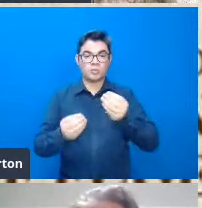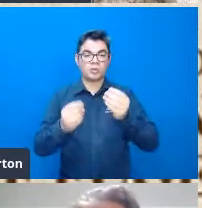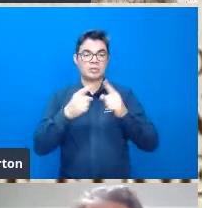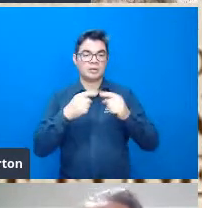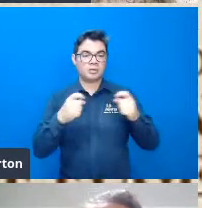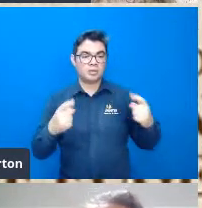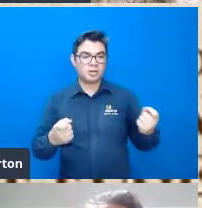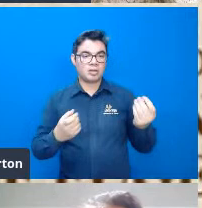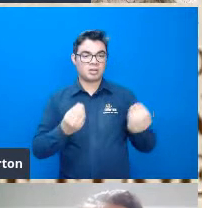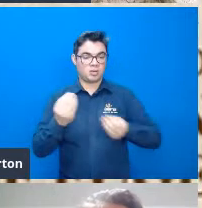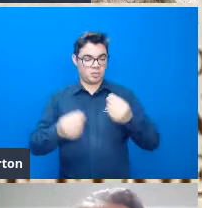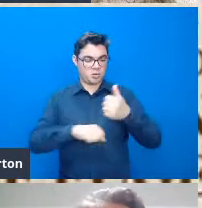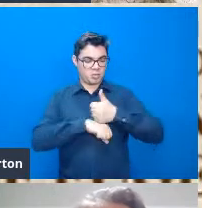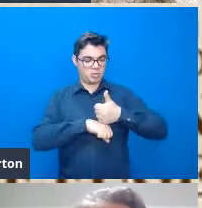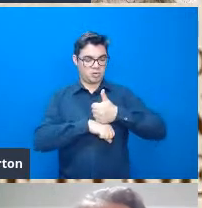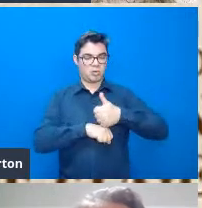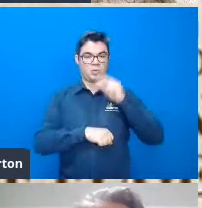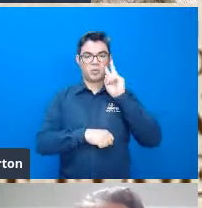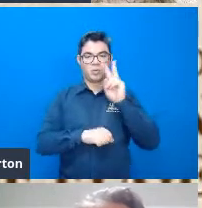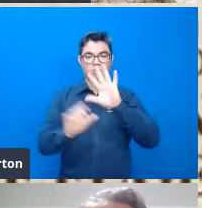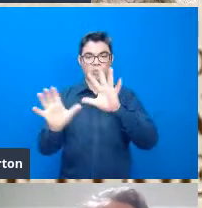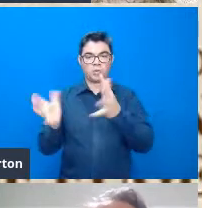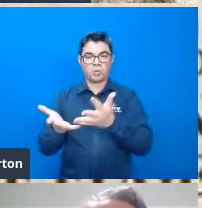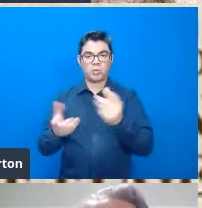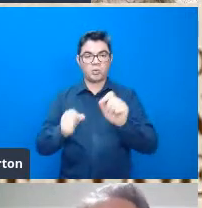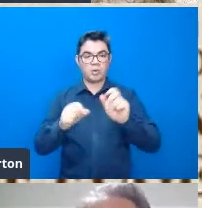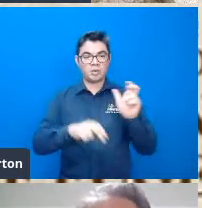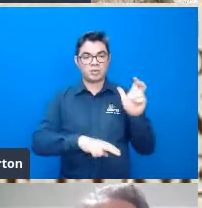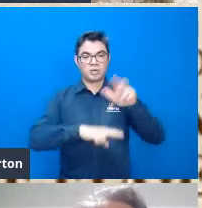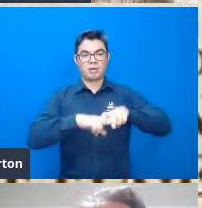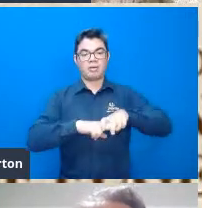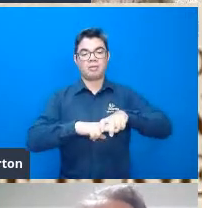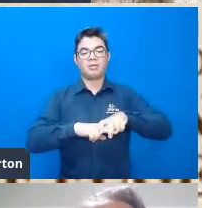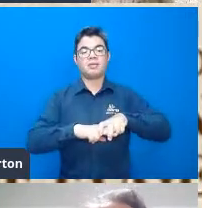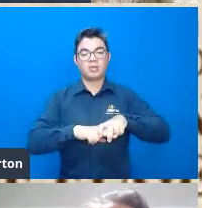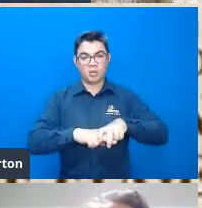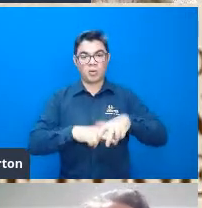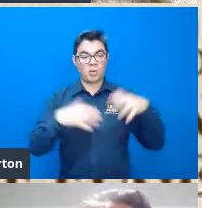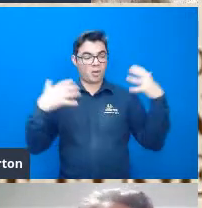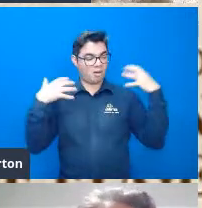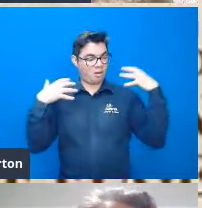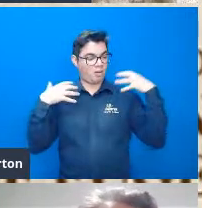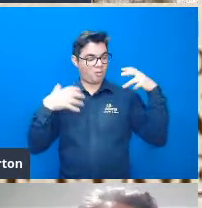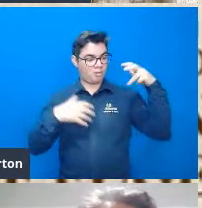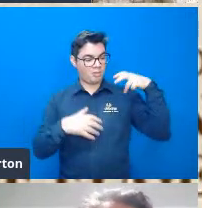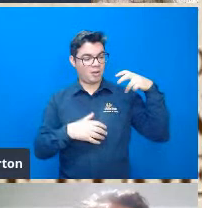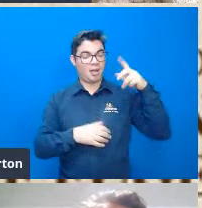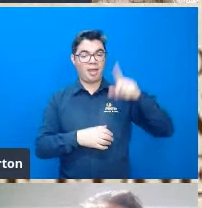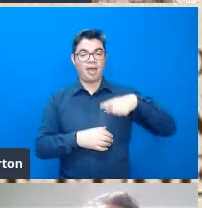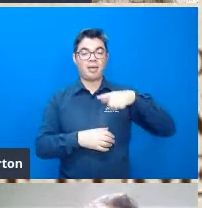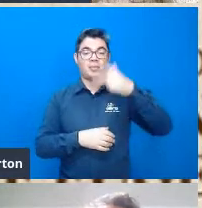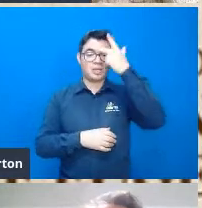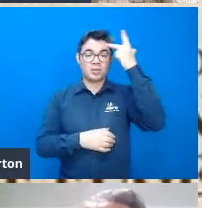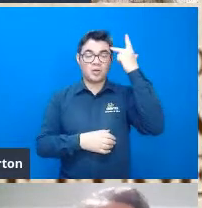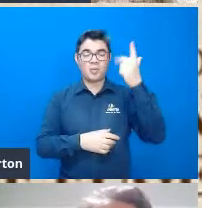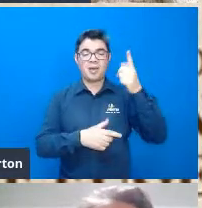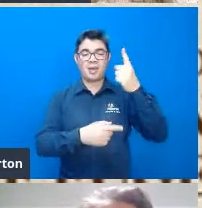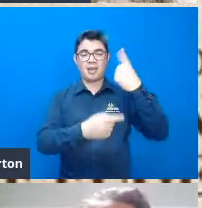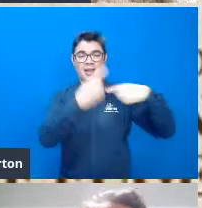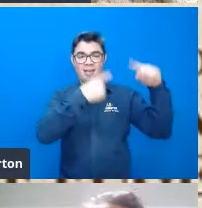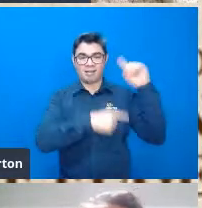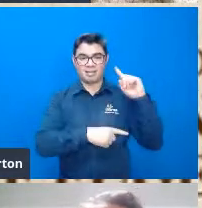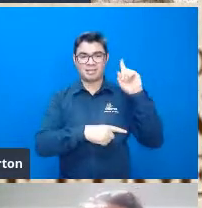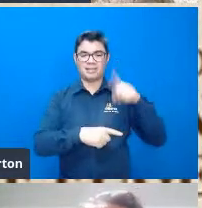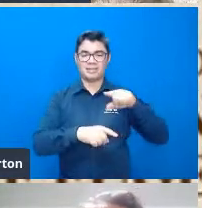questionador do mundo foi por estar sobre os ombros de gigantes porque antes dele vieram pessoas incríveis que trouxeram novas